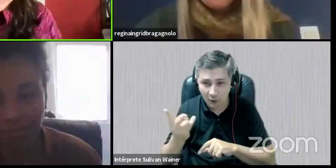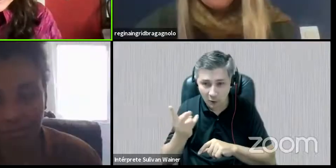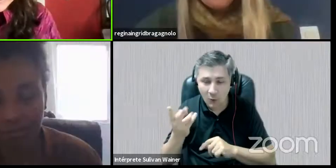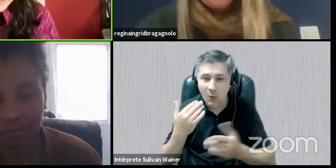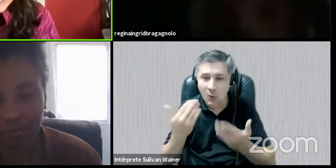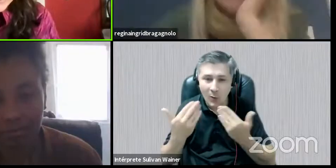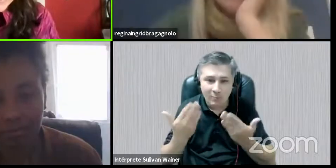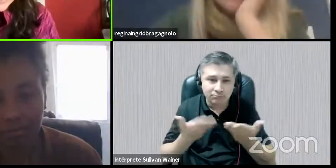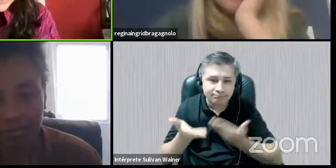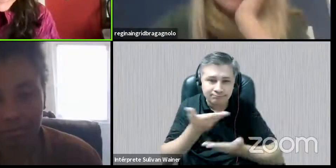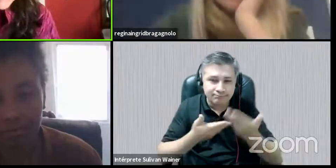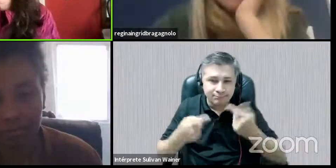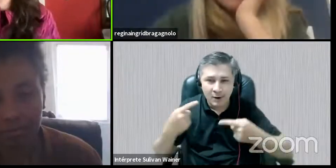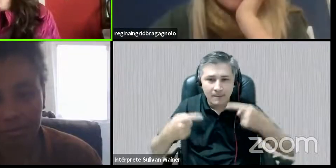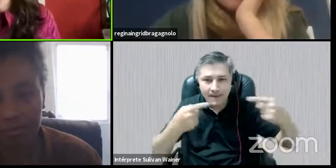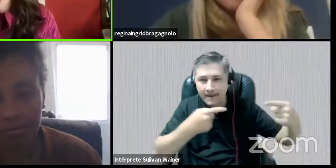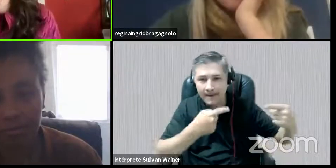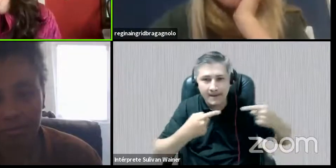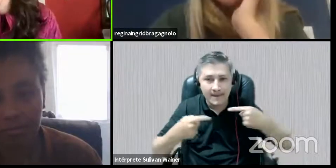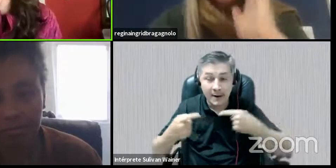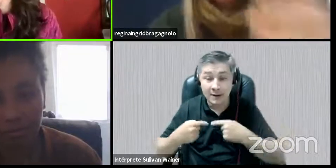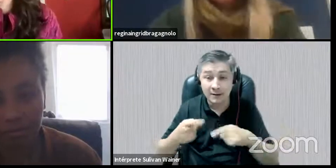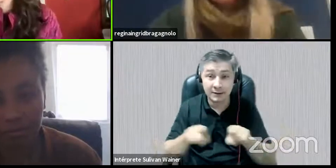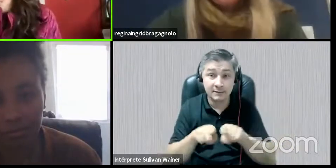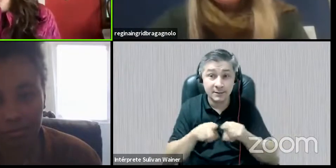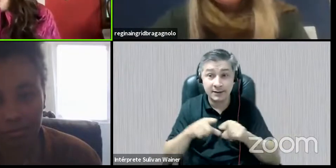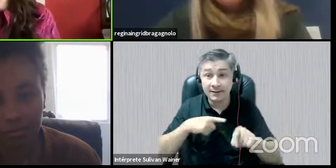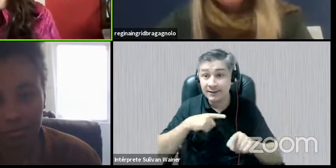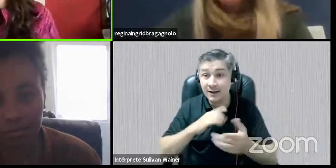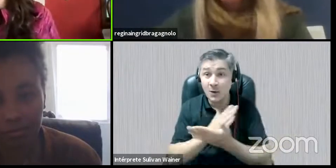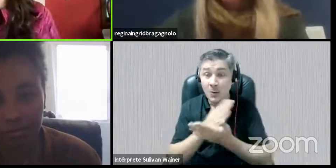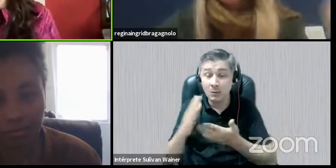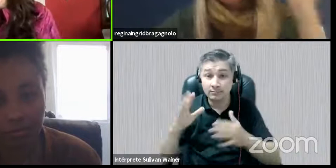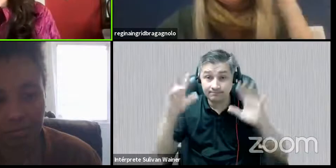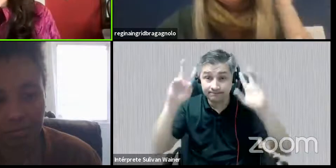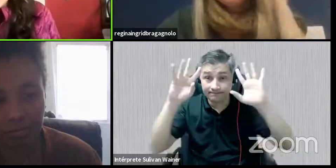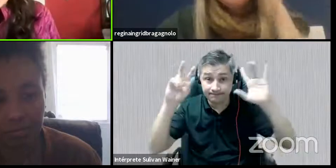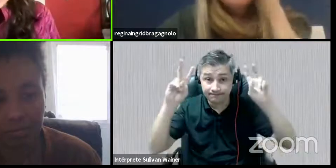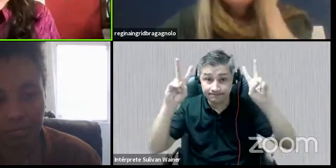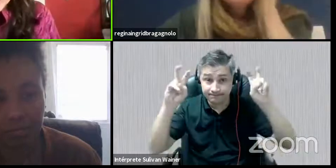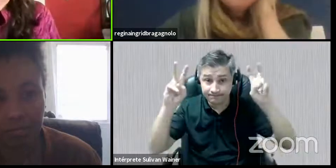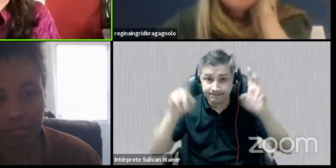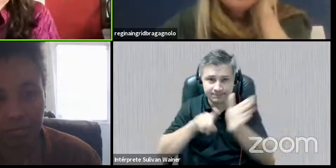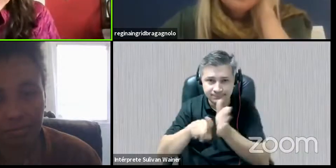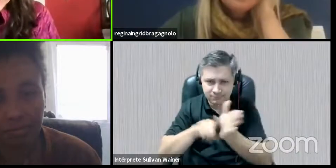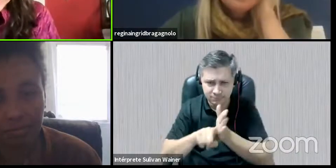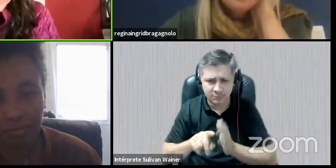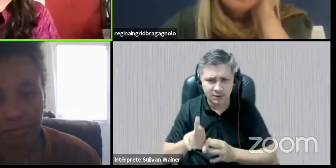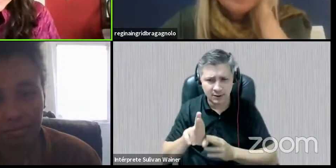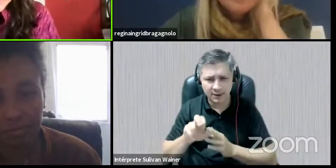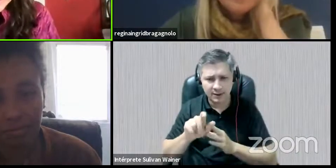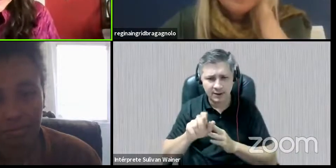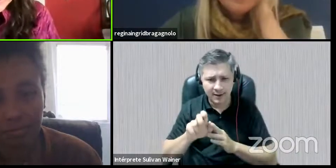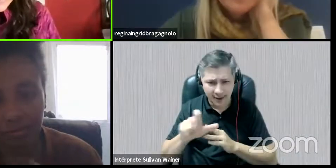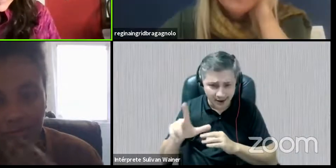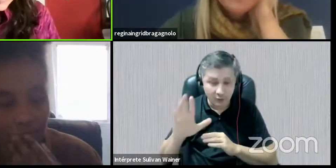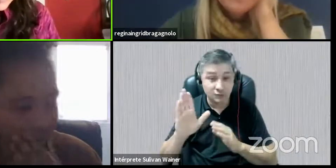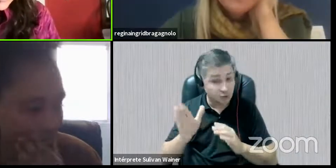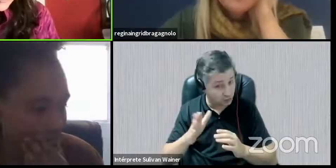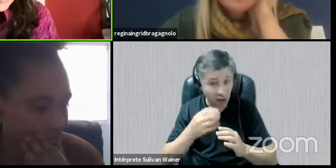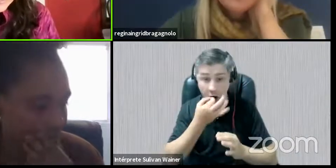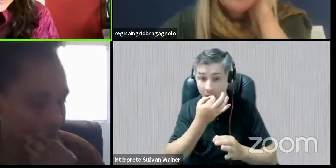pouco esse diálogo entre nós. Eu queria trazer algumas questões também que a Raquel já aponta, mas também